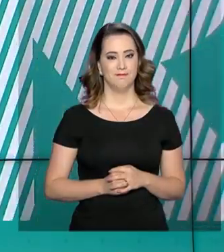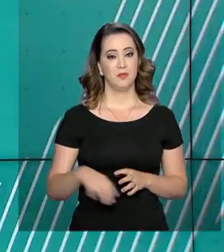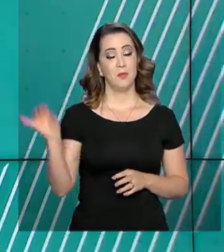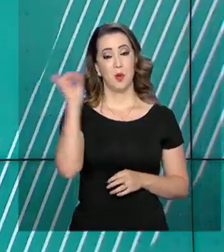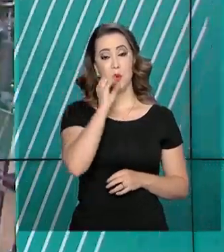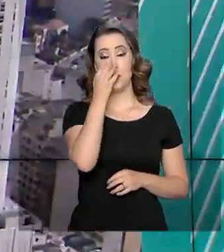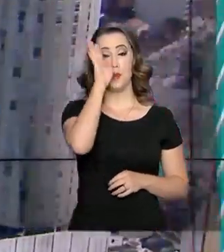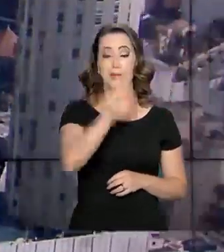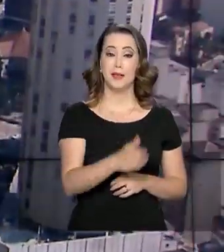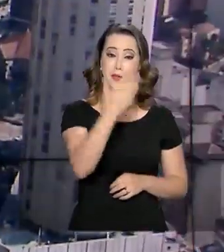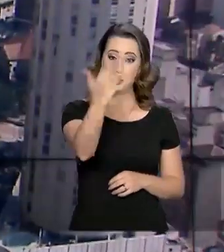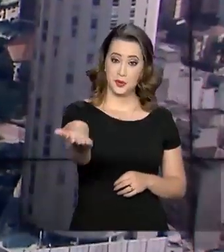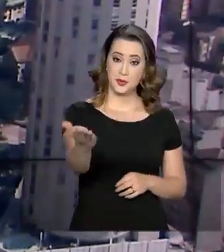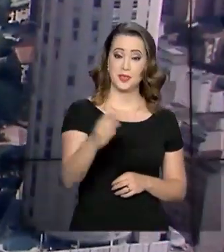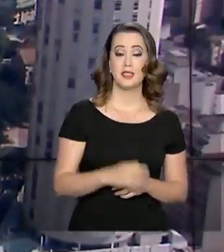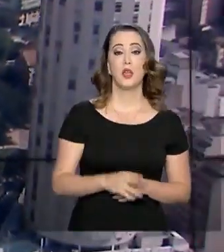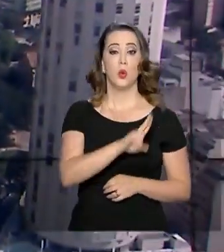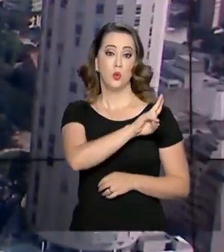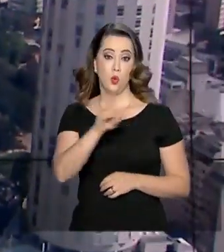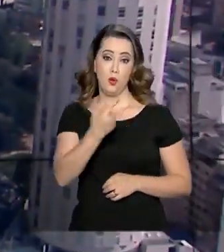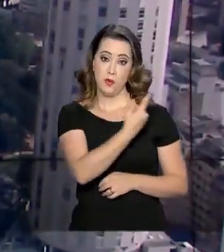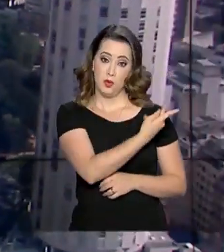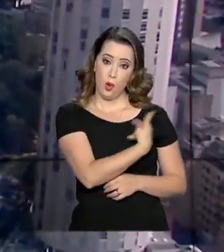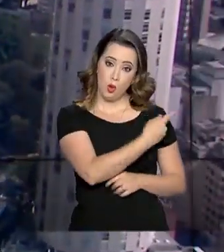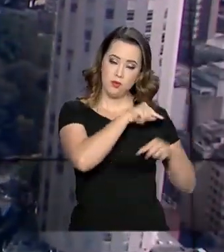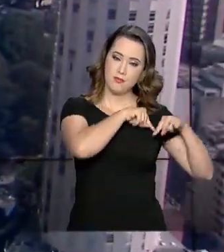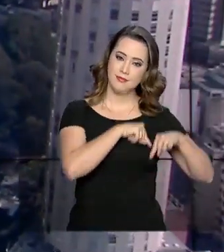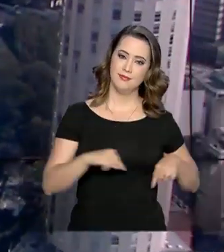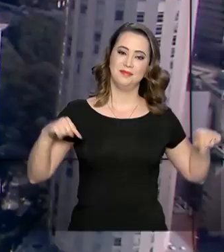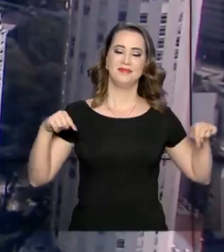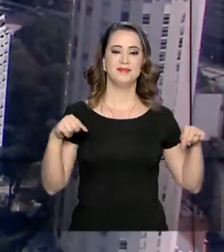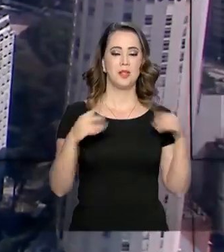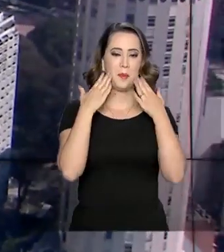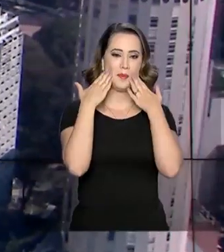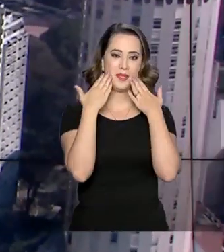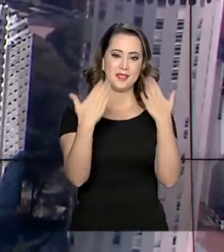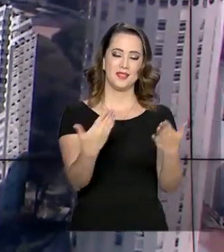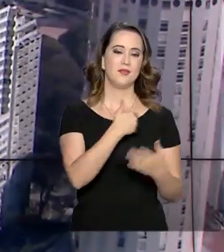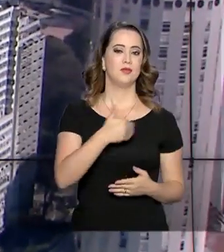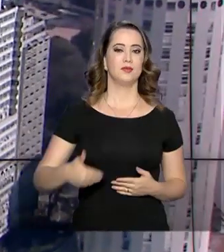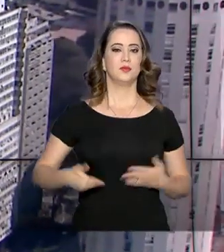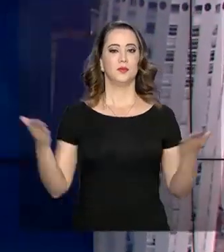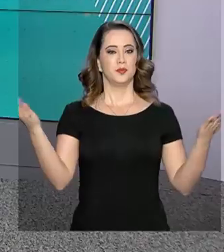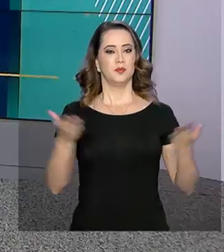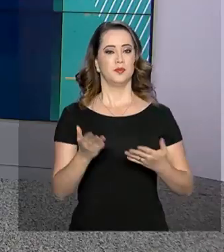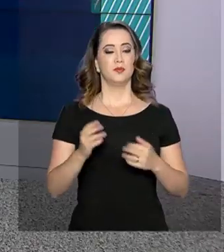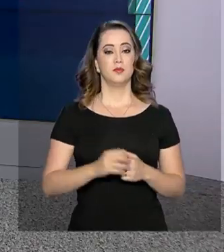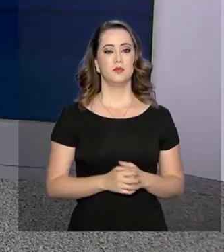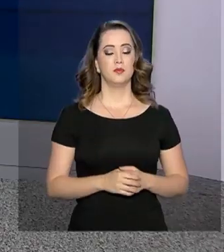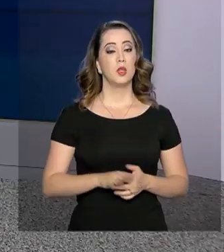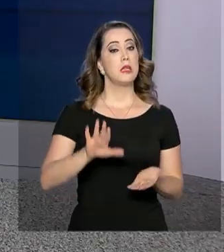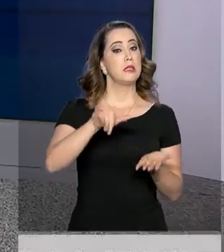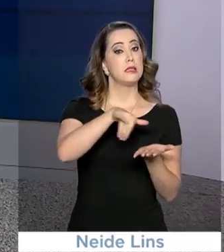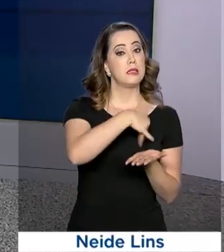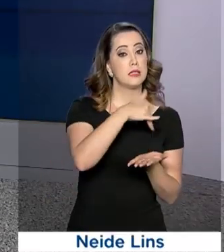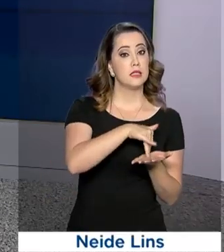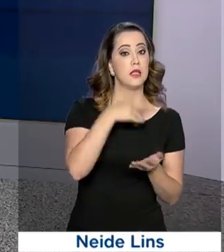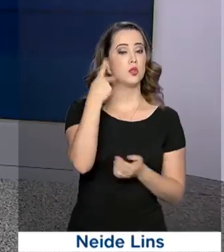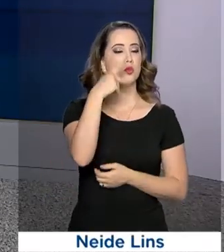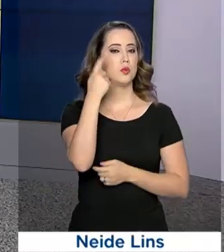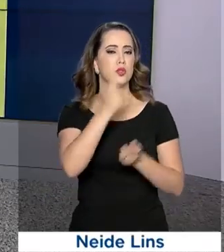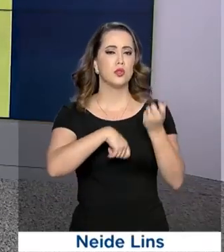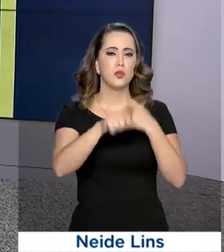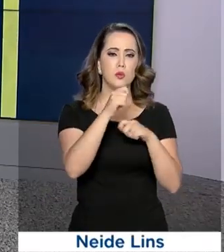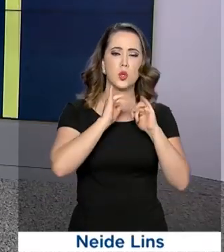Olá, boa tarde para você. Eu sou Roberto Camargo e estamos de volta com mais uma edição do Governo Agora. A Secretaria de